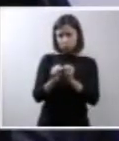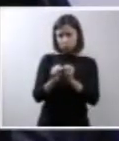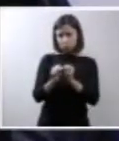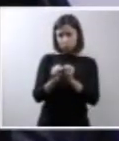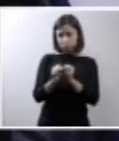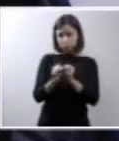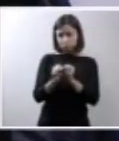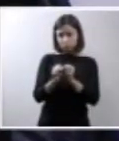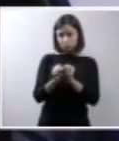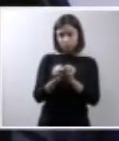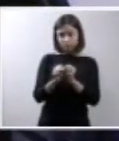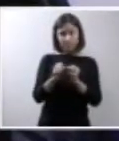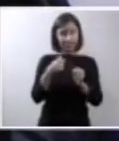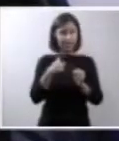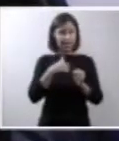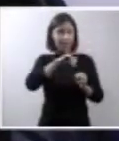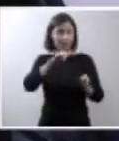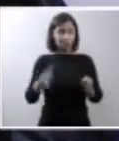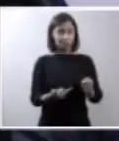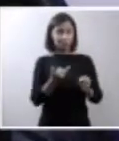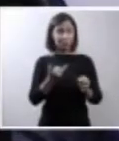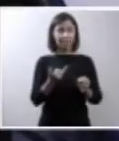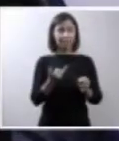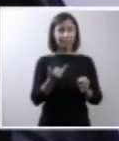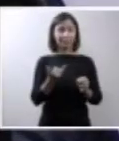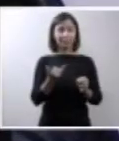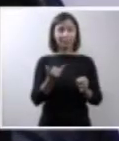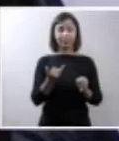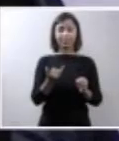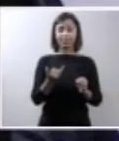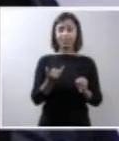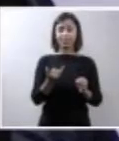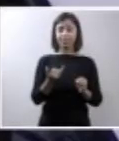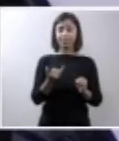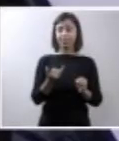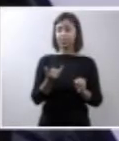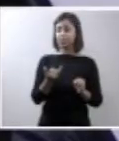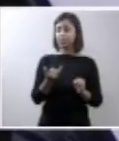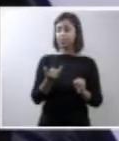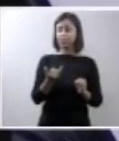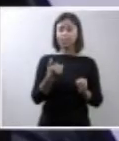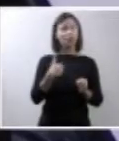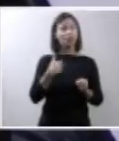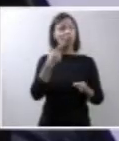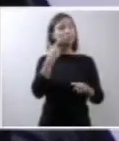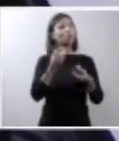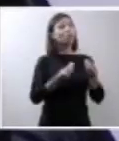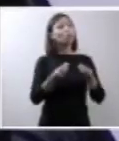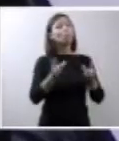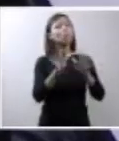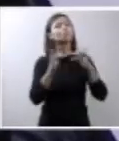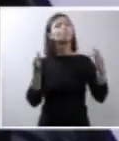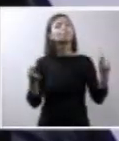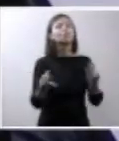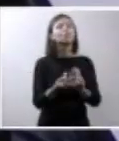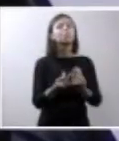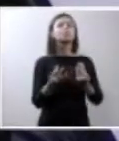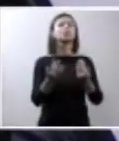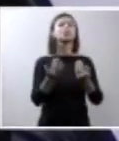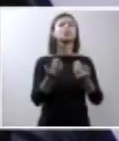mais eu aproveitaria o gancho no âmbito da família entre os